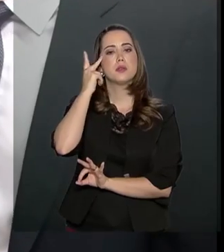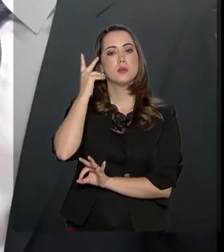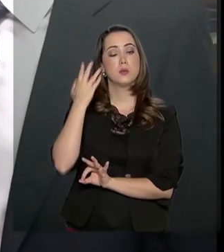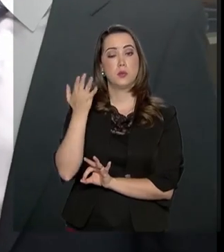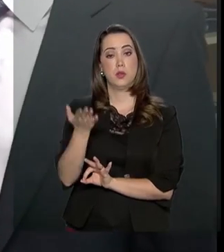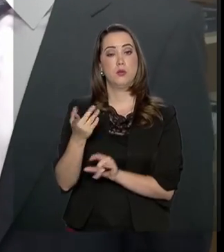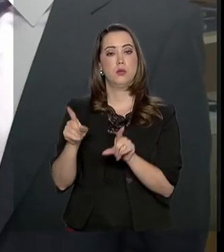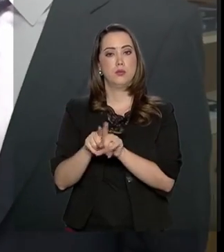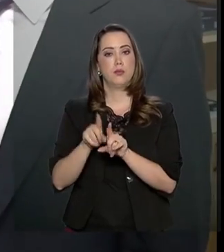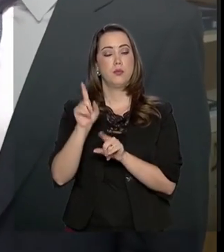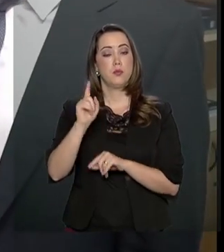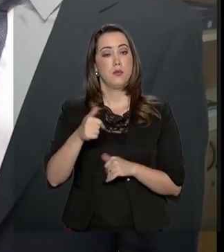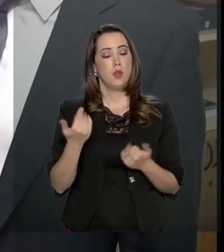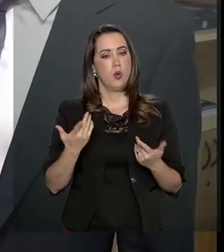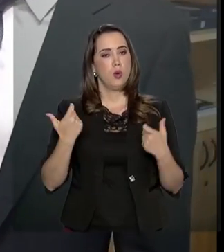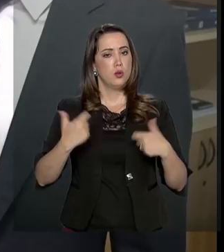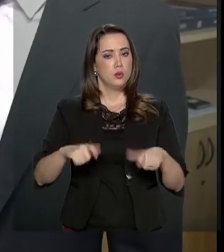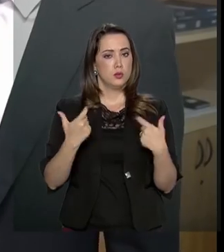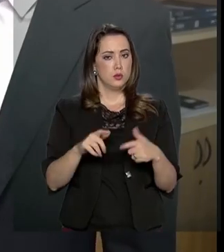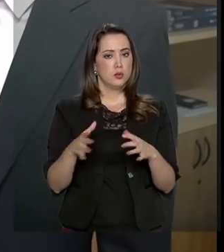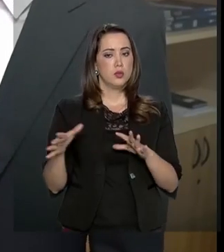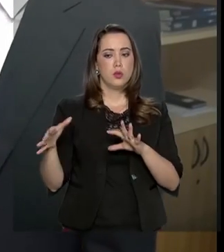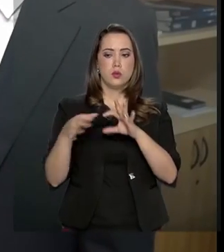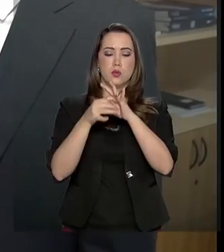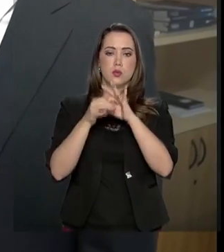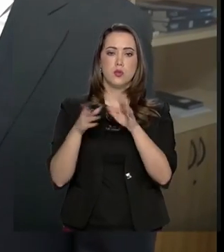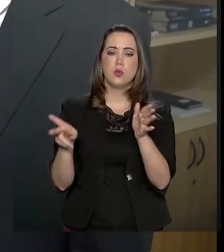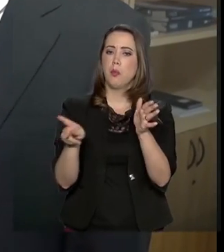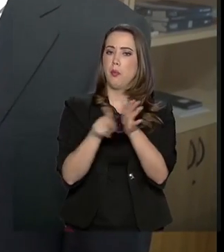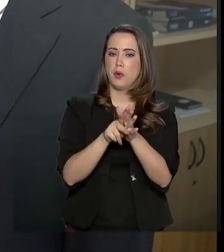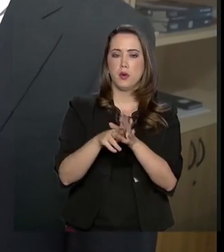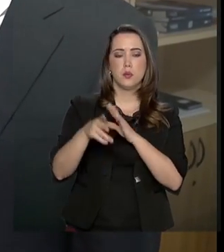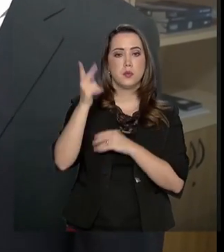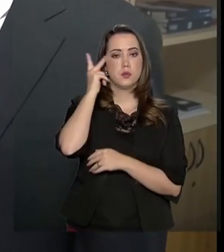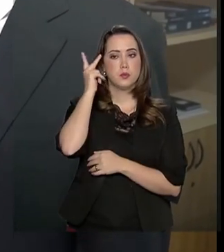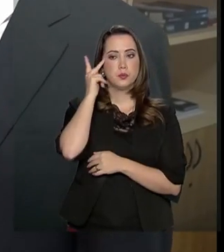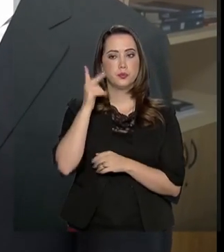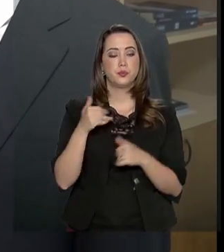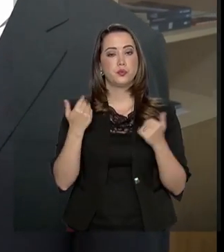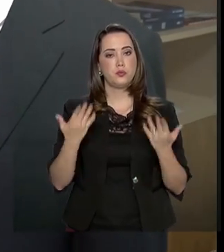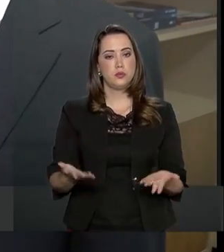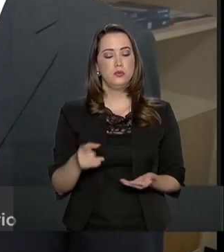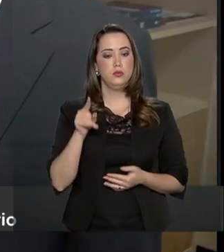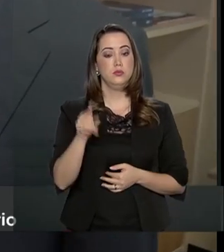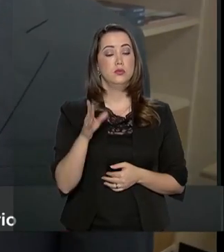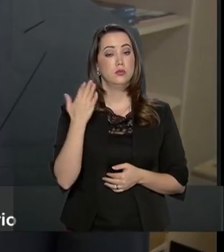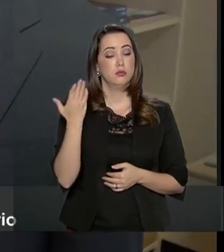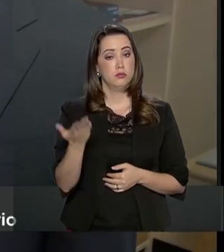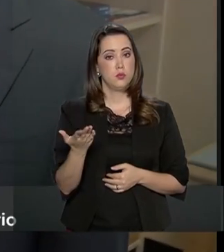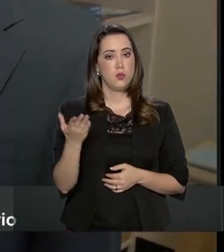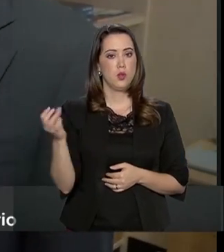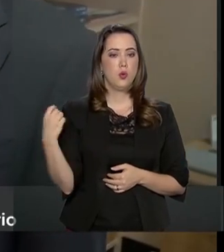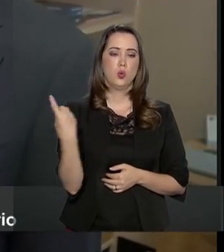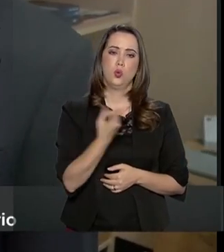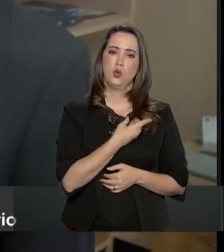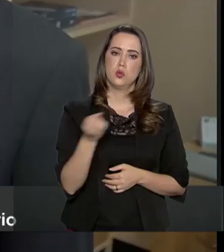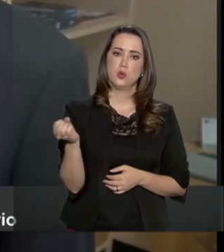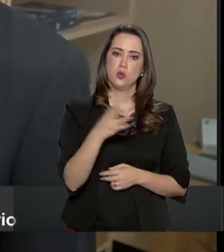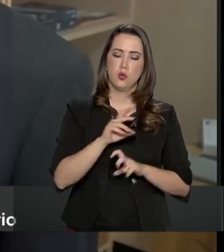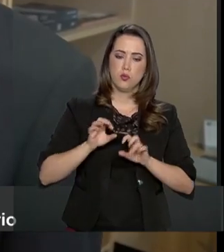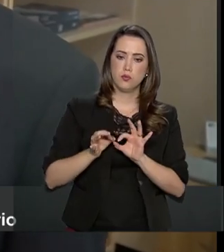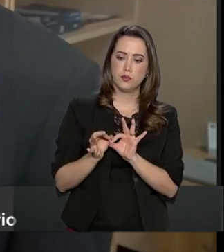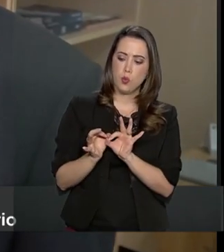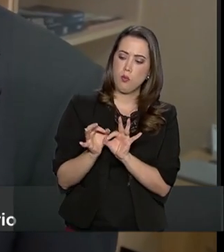Estrela do Oeste, onde se encaixa na malha paulista ferroviária. Dessa maneira, esse nosso novo corredor